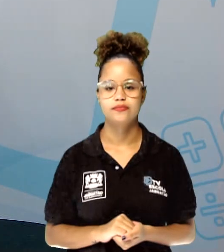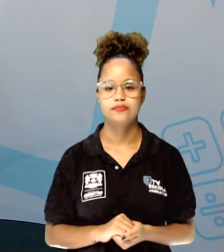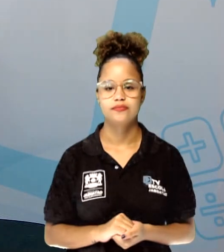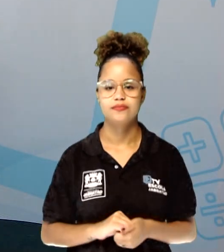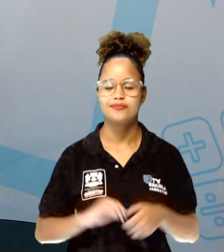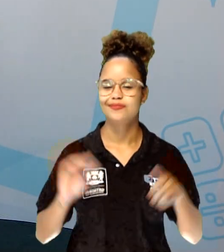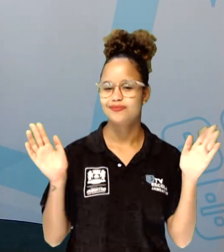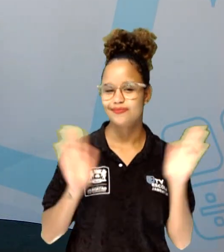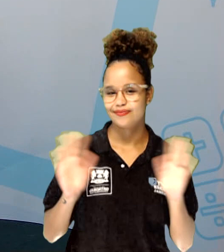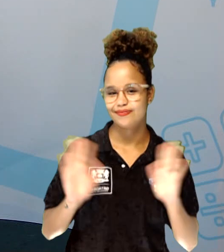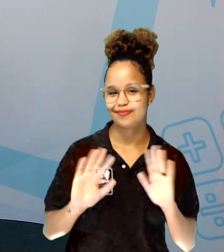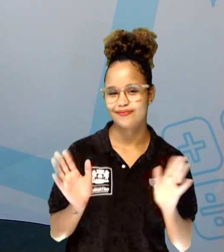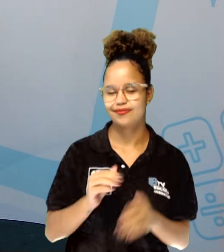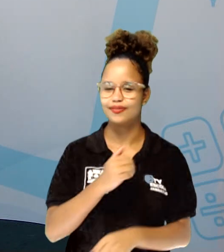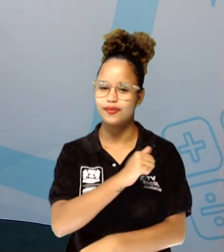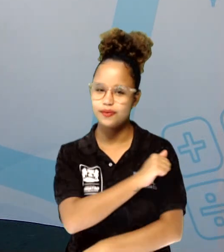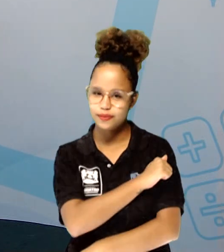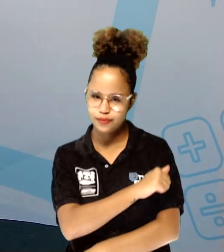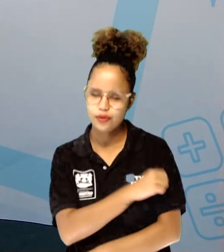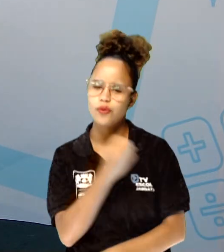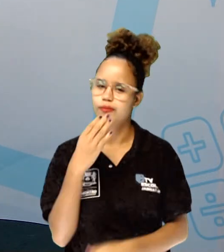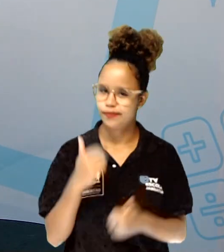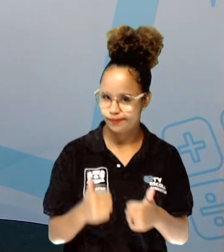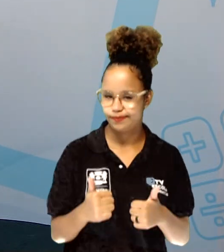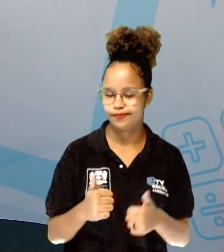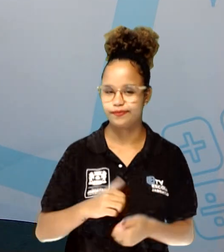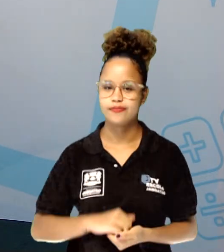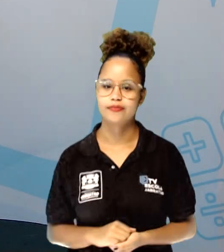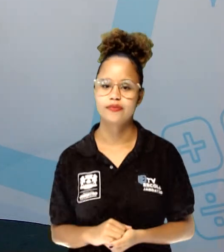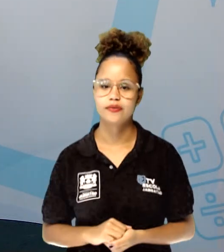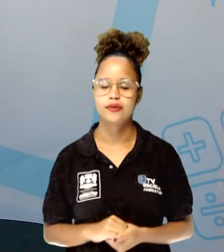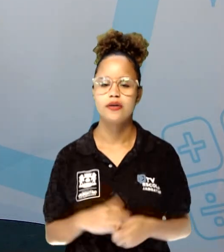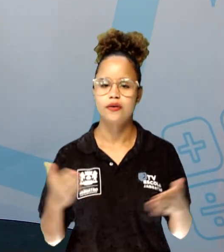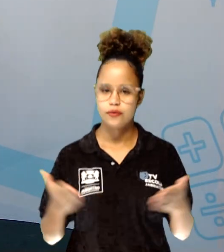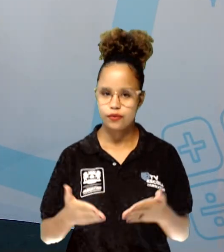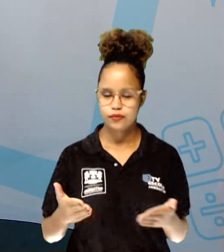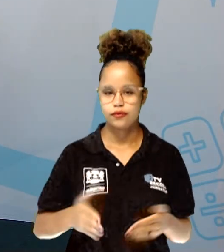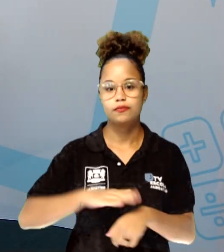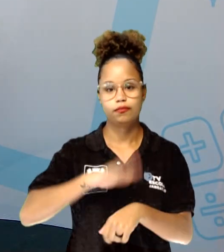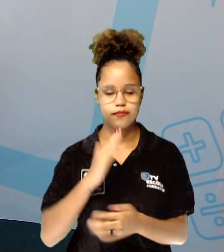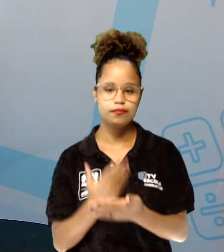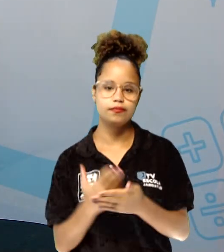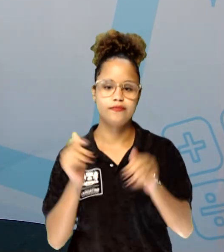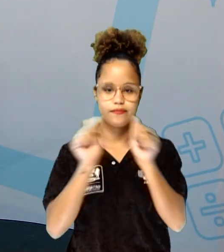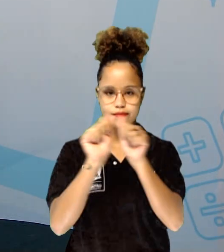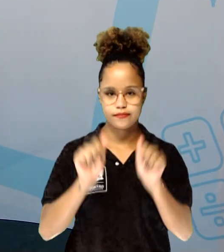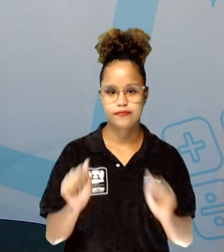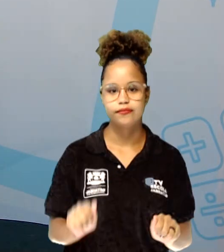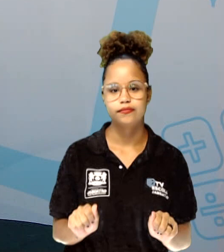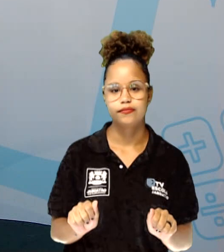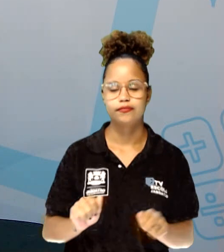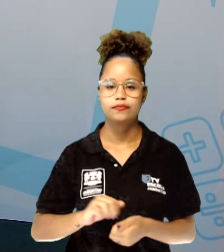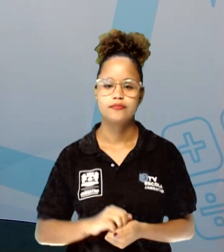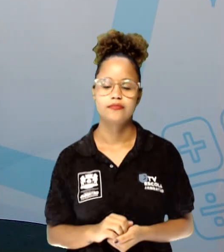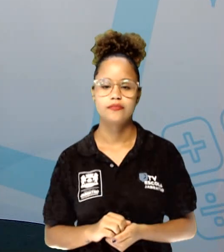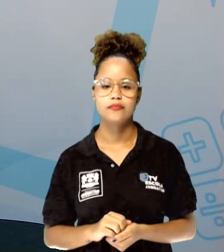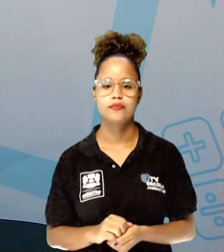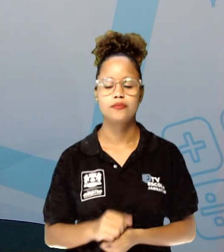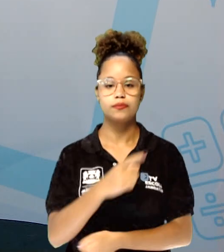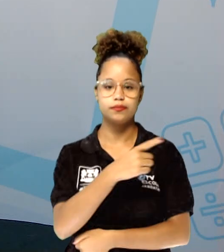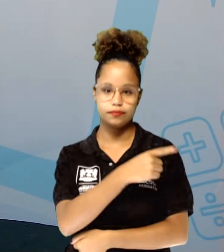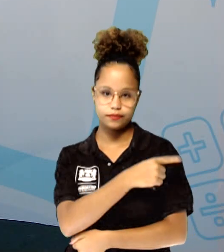Olá, estudantes! Como é que vocês estão? Estamos aqui para mais uma aula de arte para as turmas do primeiro